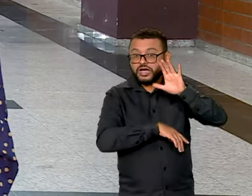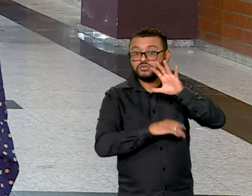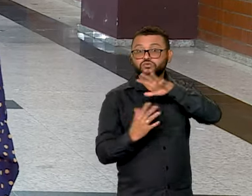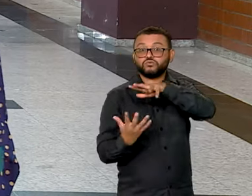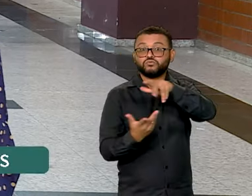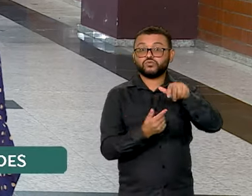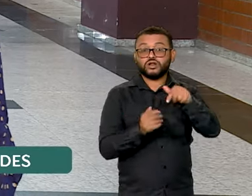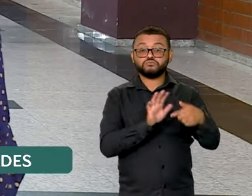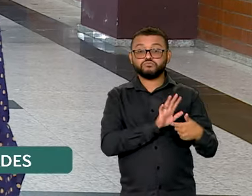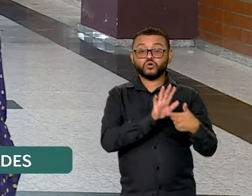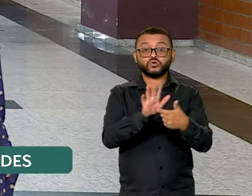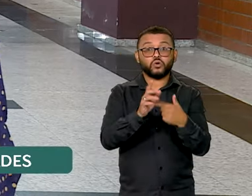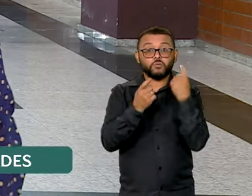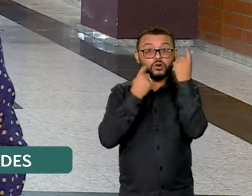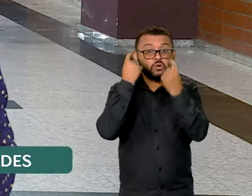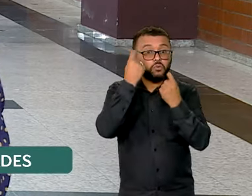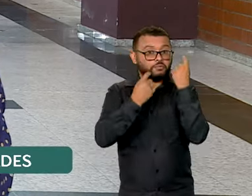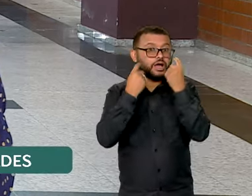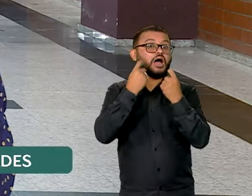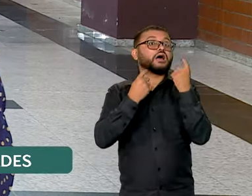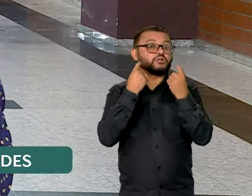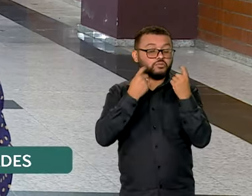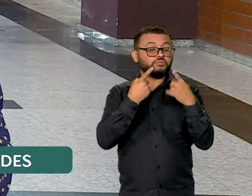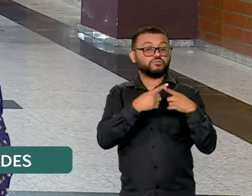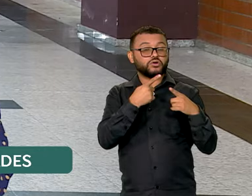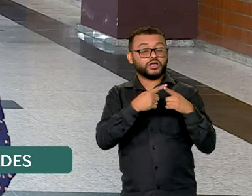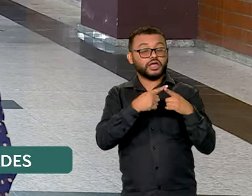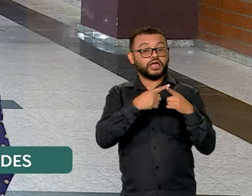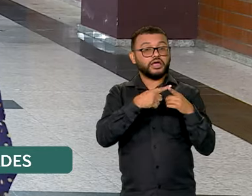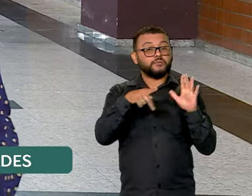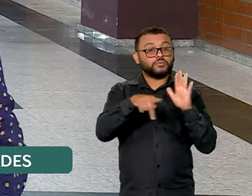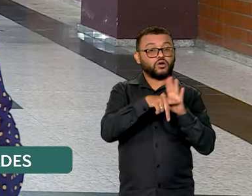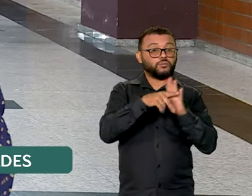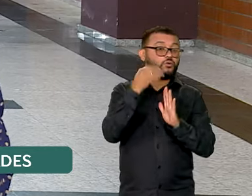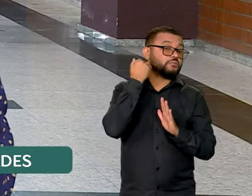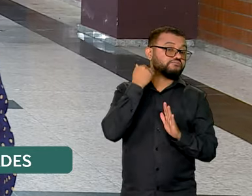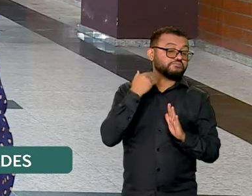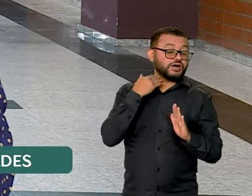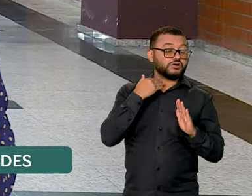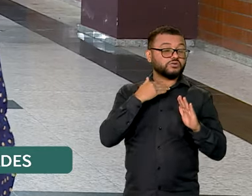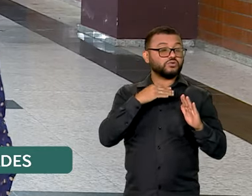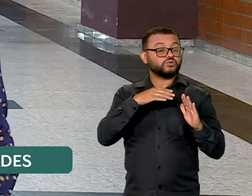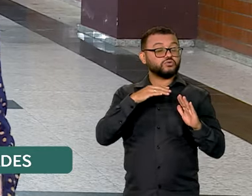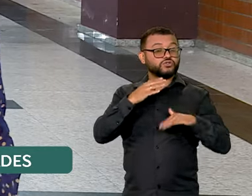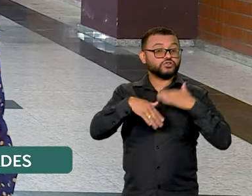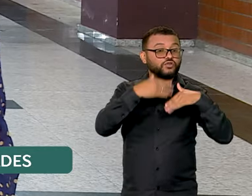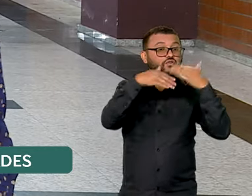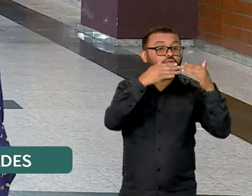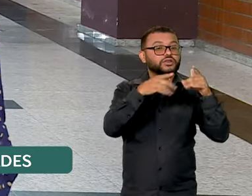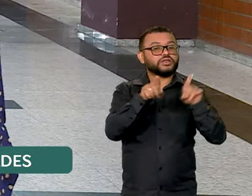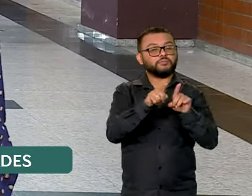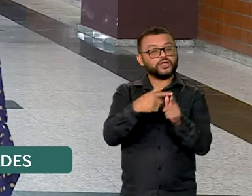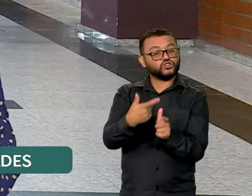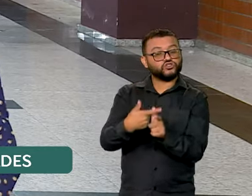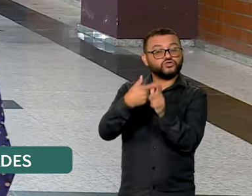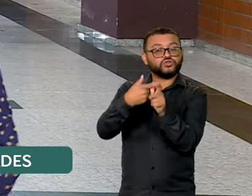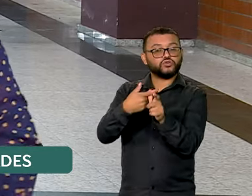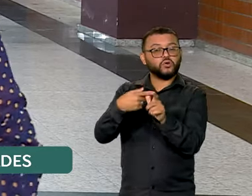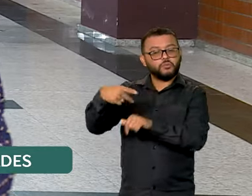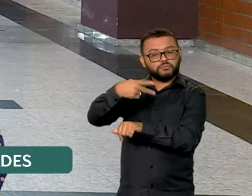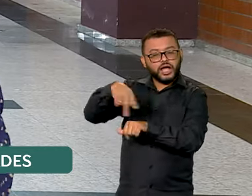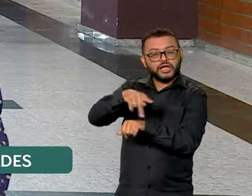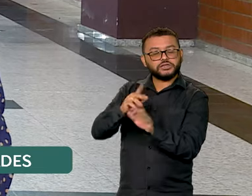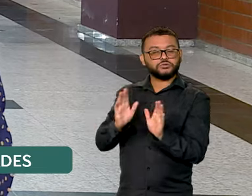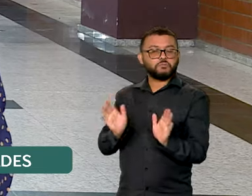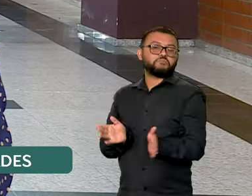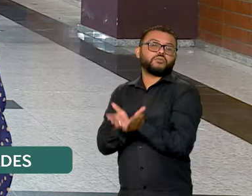também expressaram preocupação com a reforma dos bancos regionais de desenvolvimento e com a dívida dos países mais